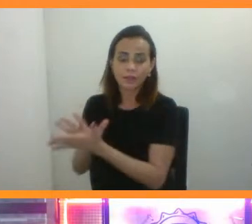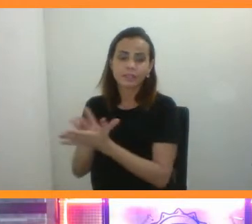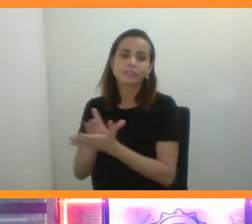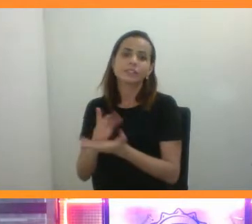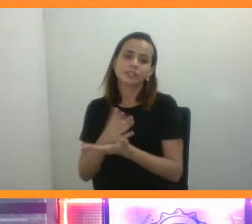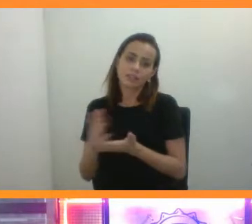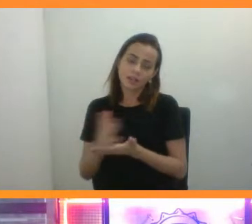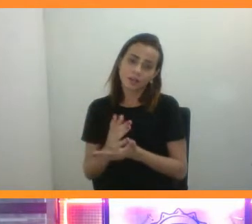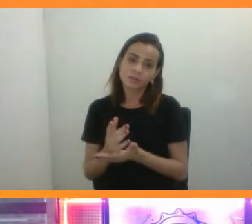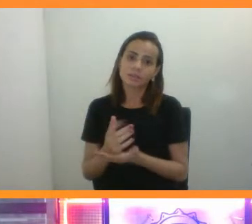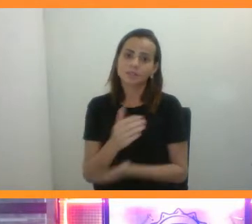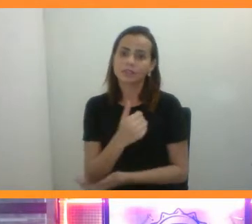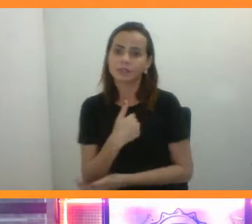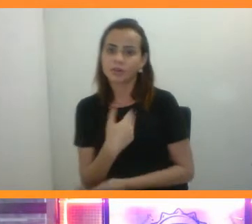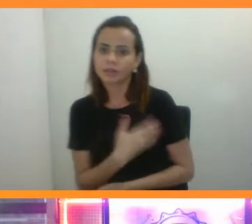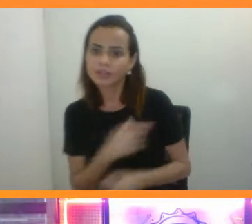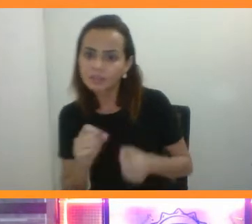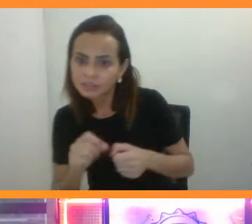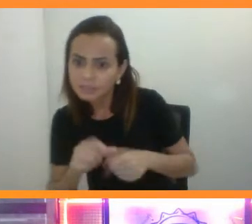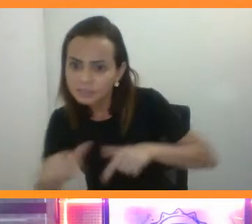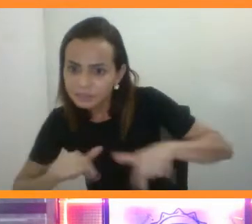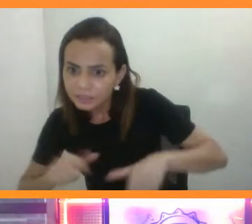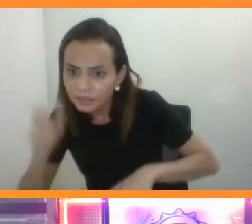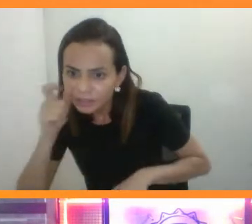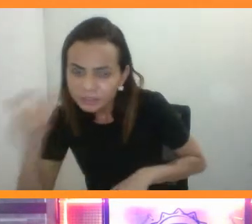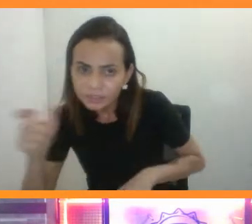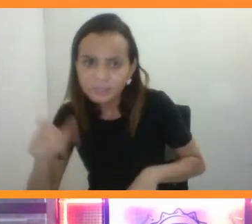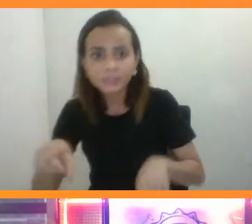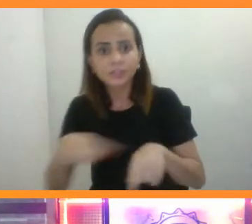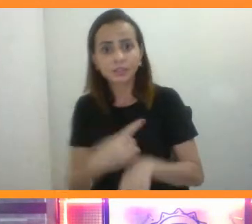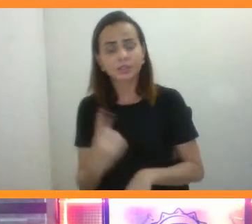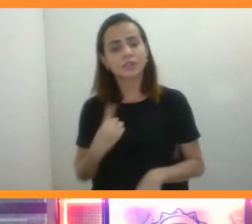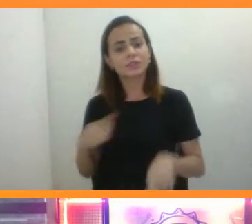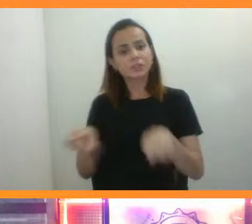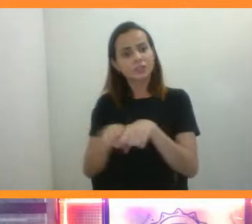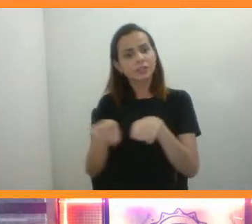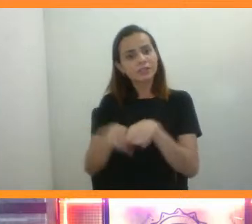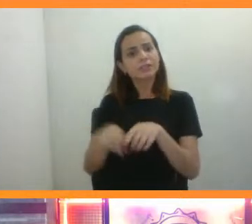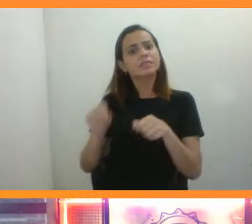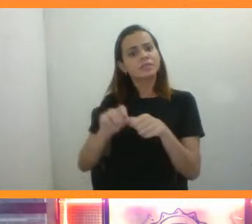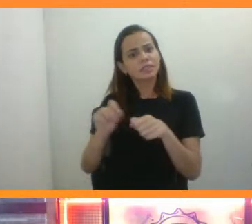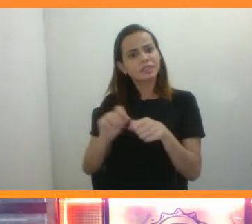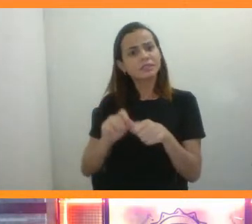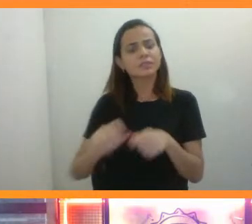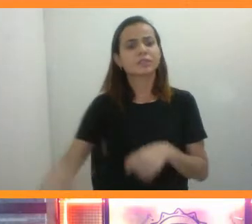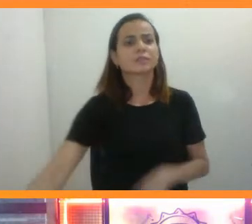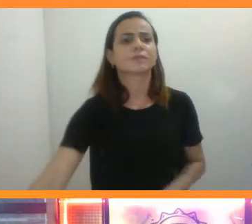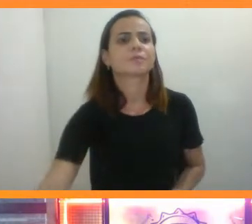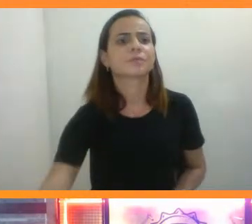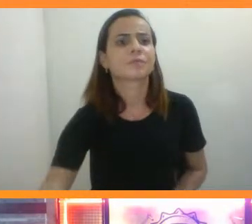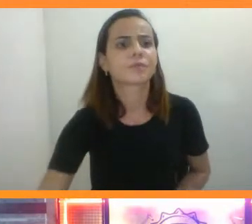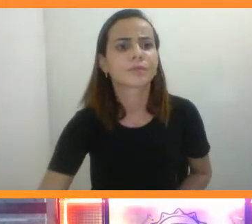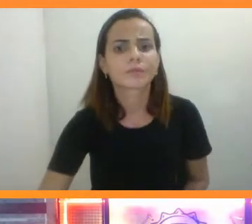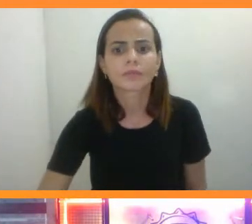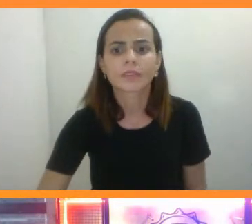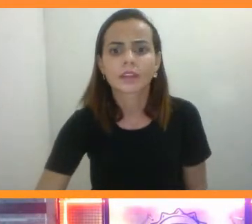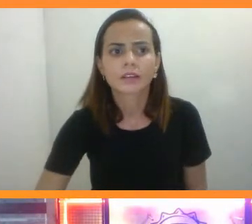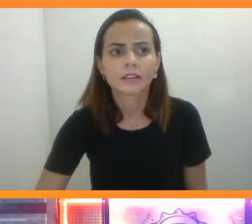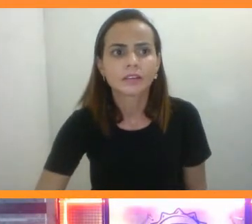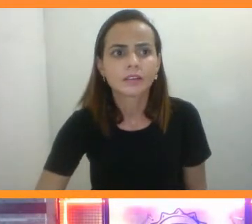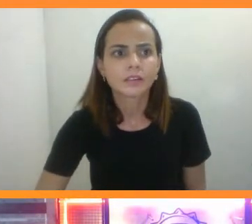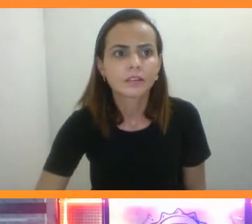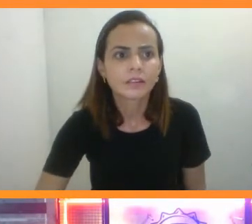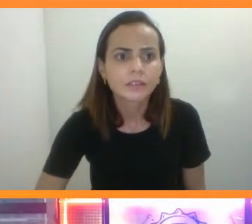interessante também nessa área e a gente mesmo, né, com o transplante ovariano, a gente consegue recuperar